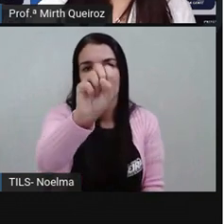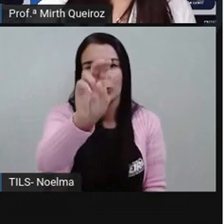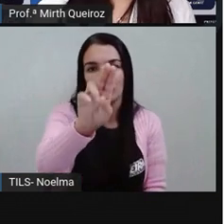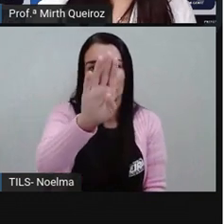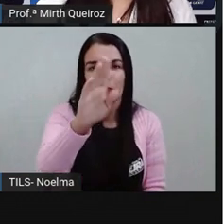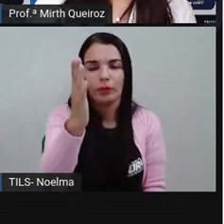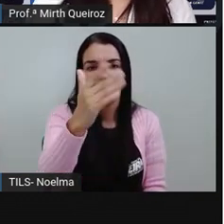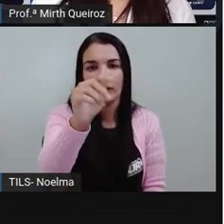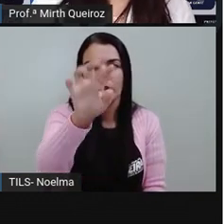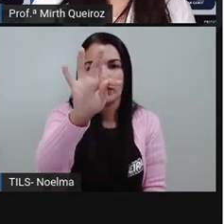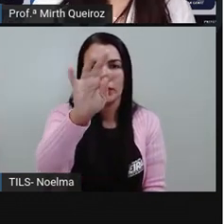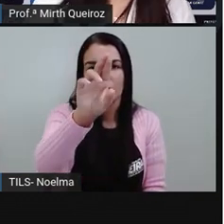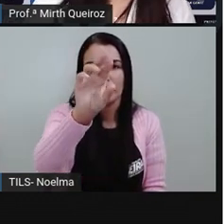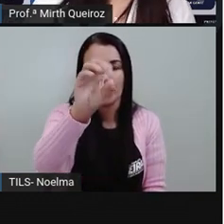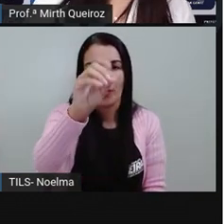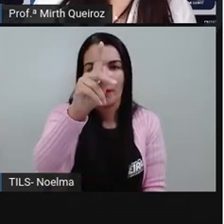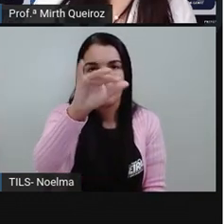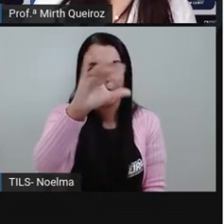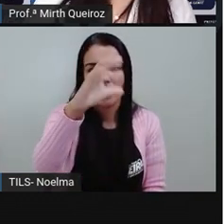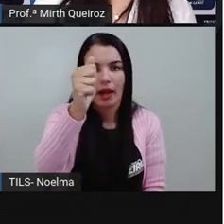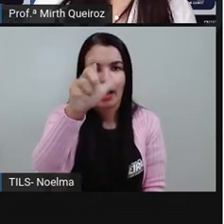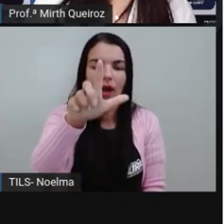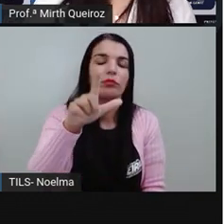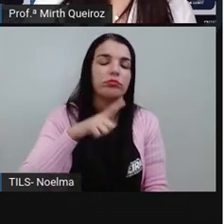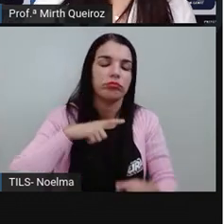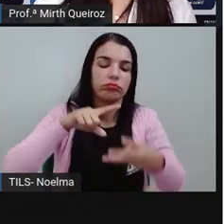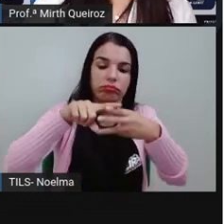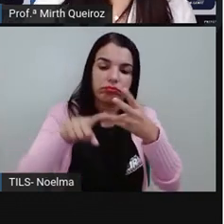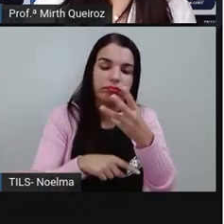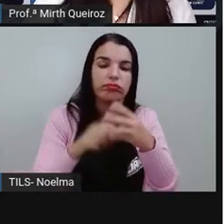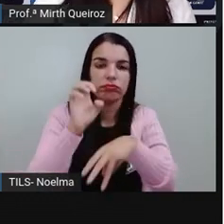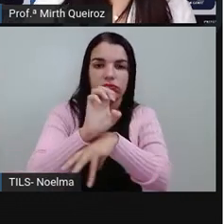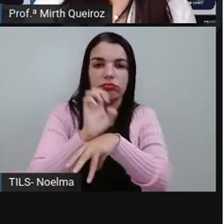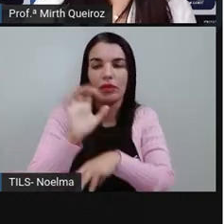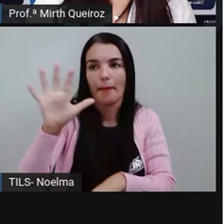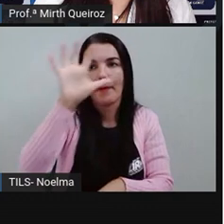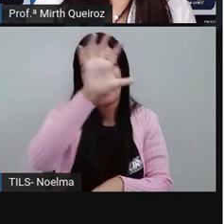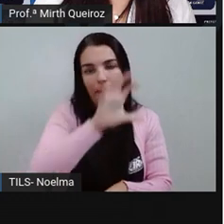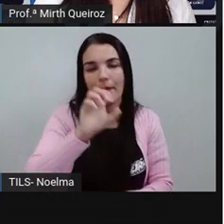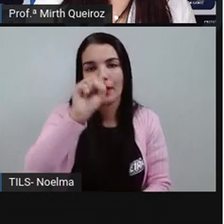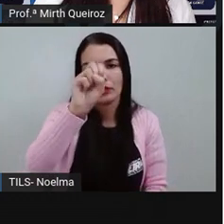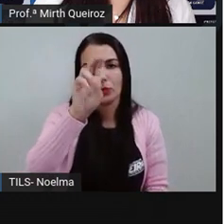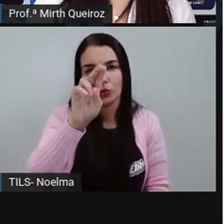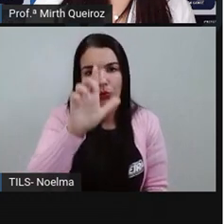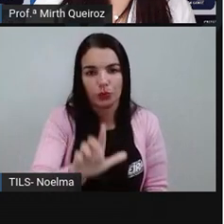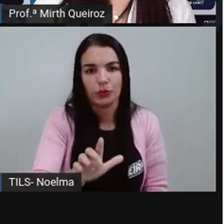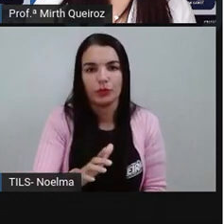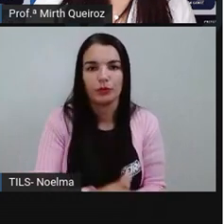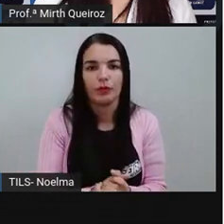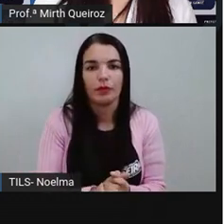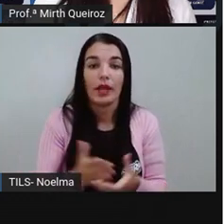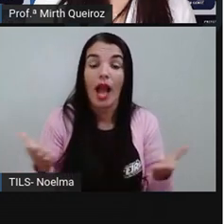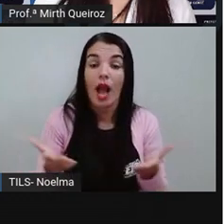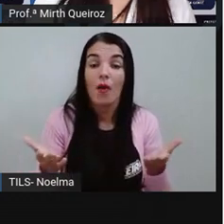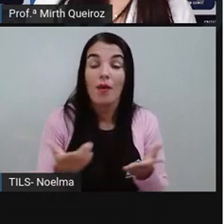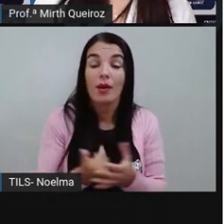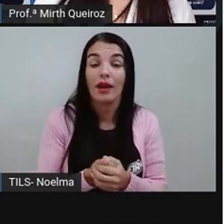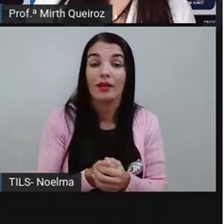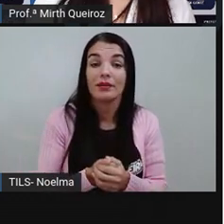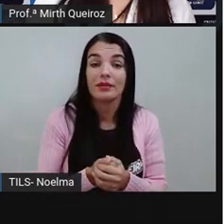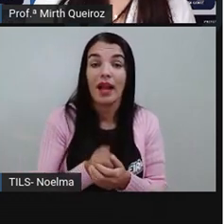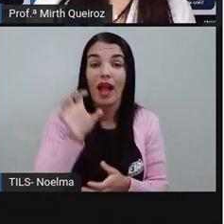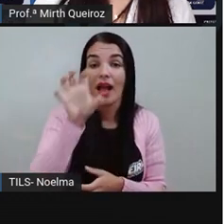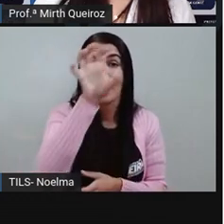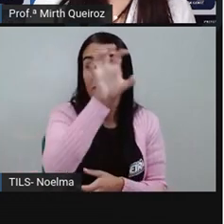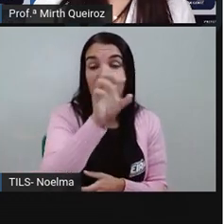essa região, né? Nos três estados aí brasileiros da região sul. E nós temos